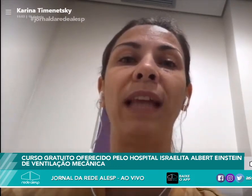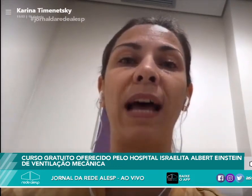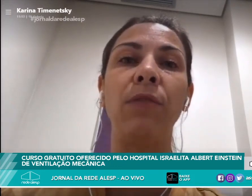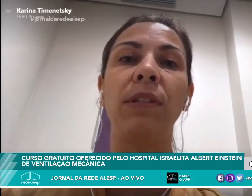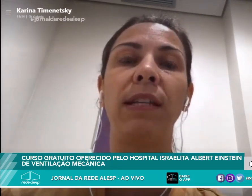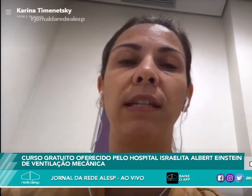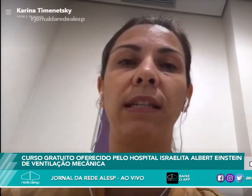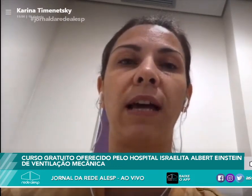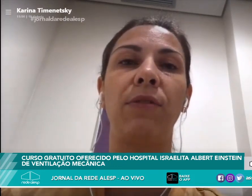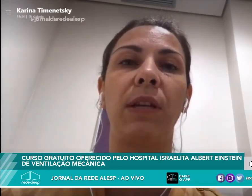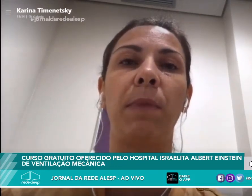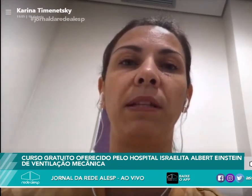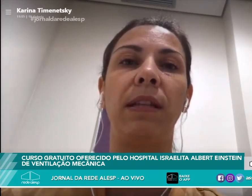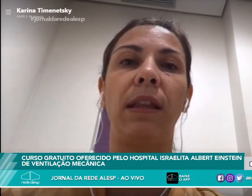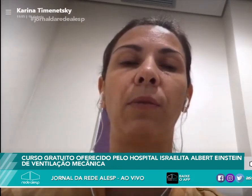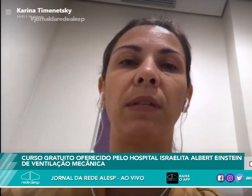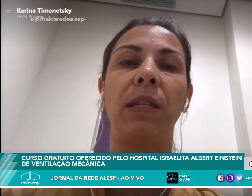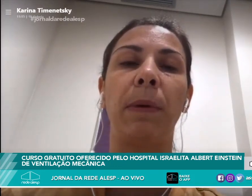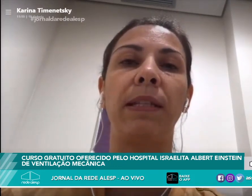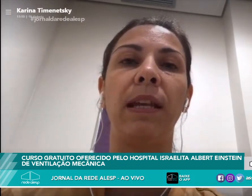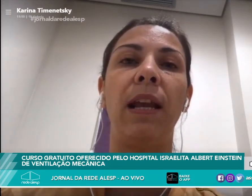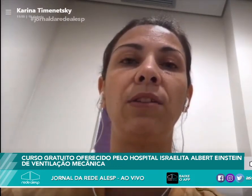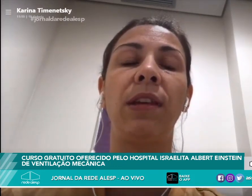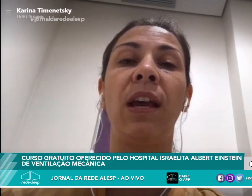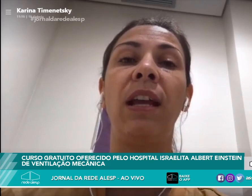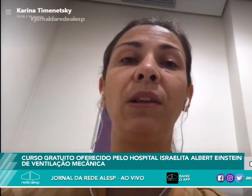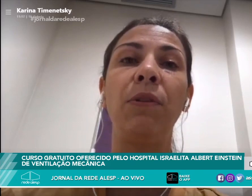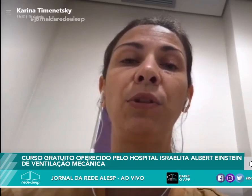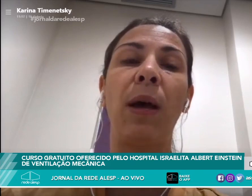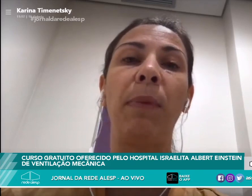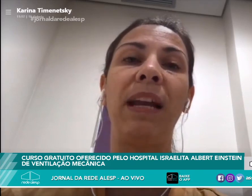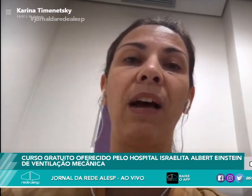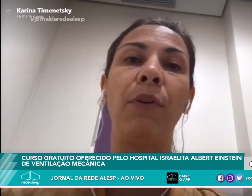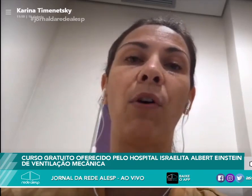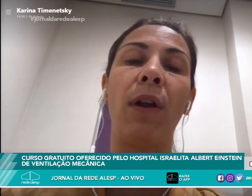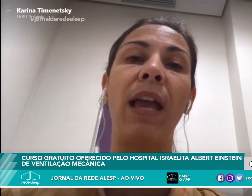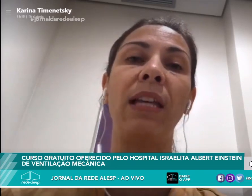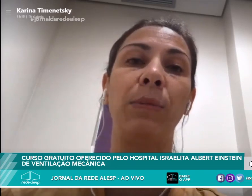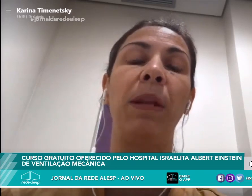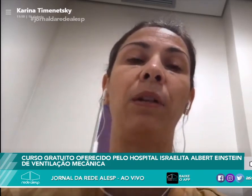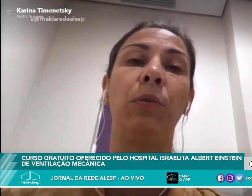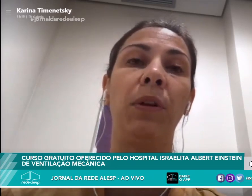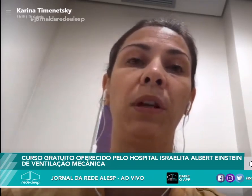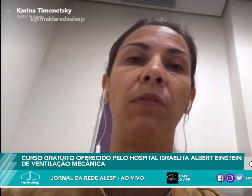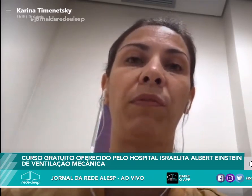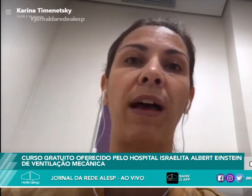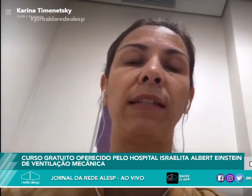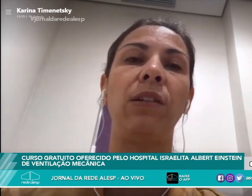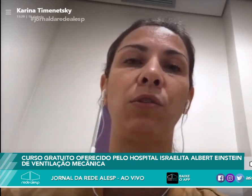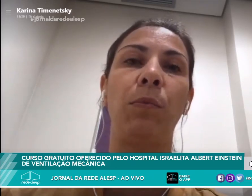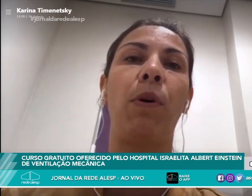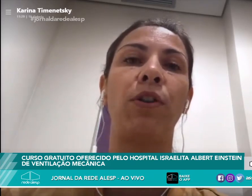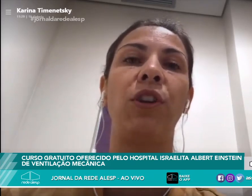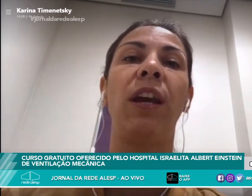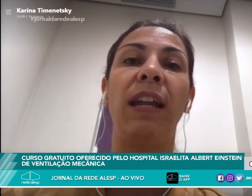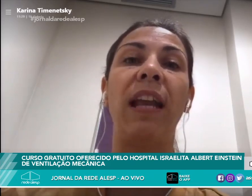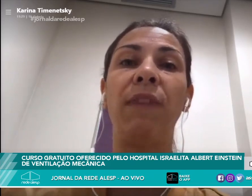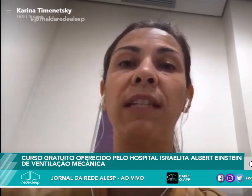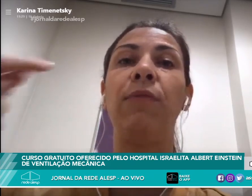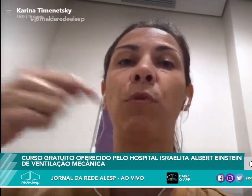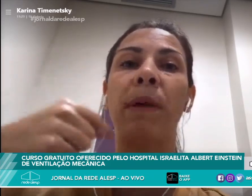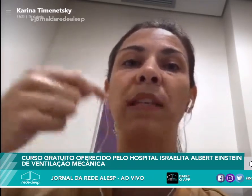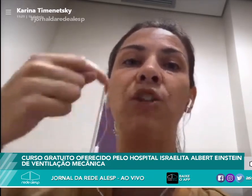aos cuidados necessários que precisa ter com esses pacientes então isso é aplicável a qualquer respirador que faça esse suporte